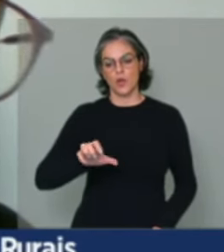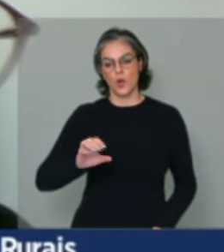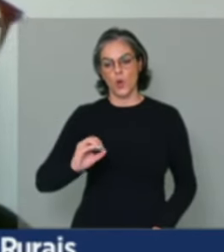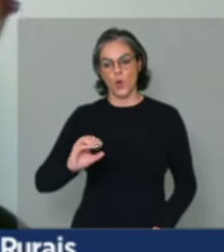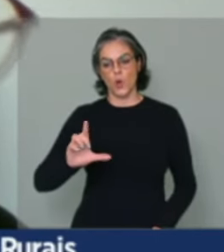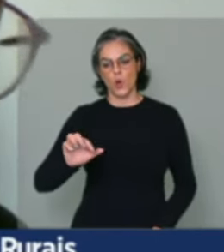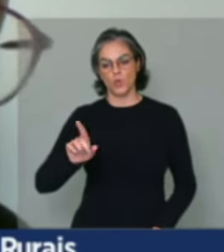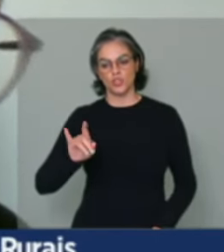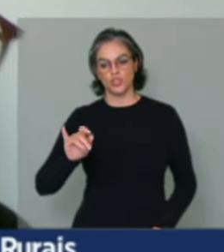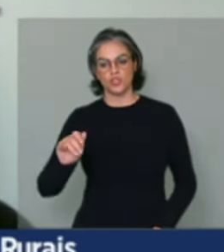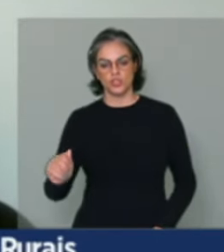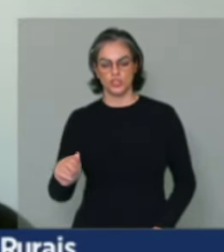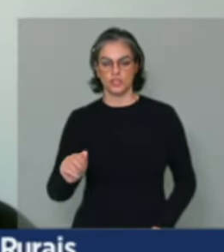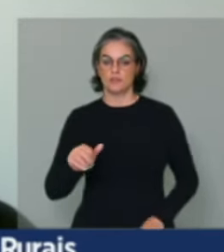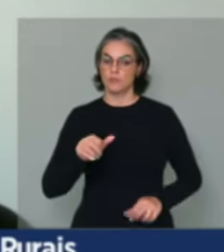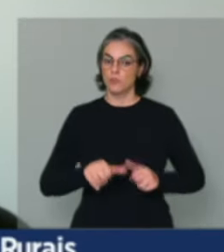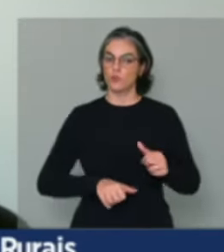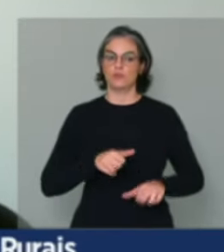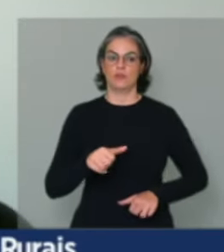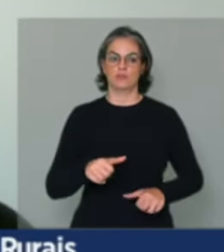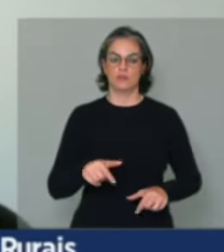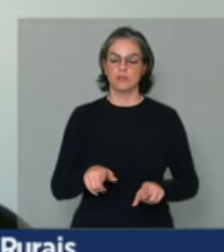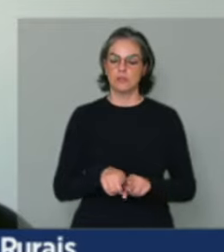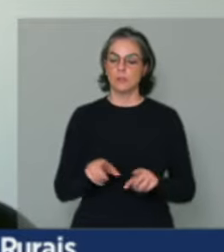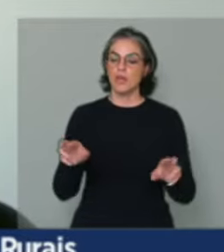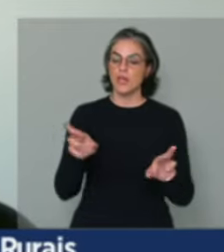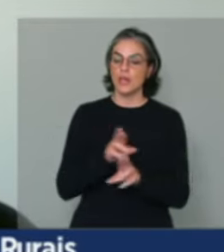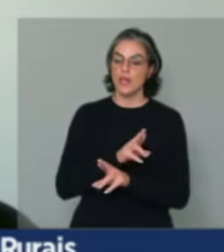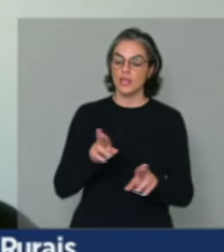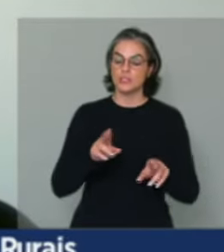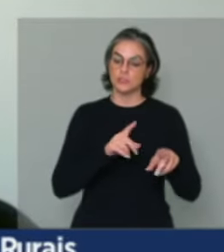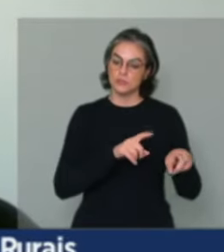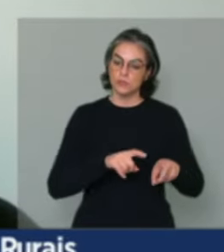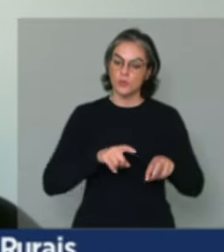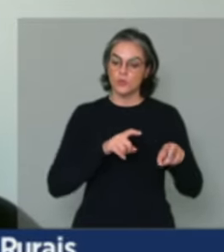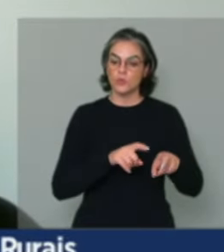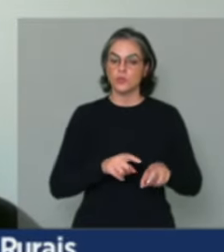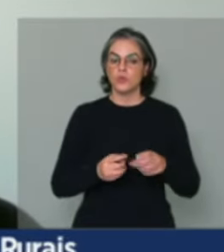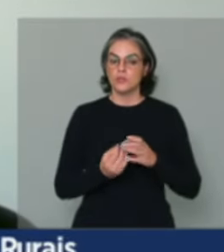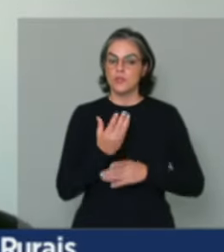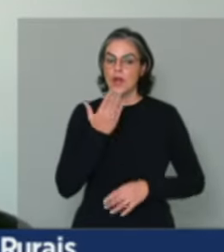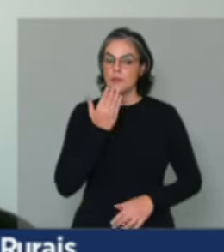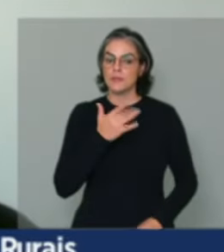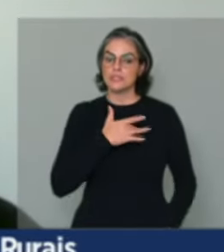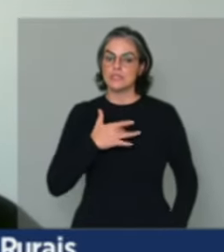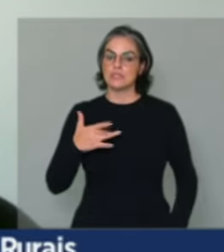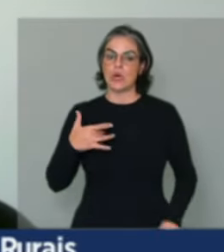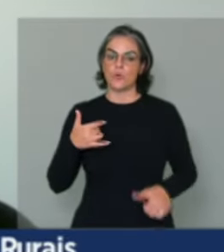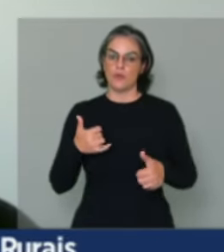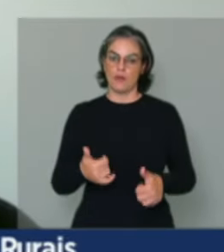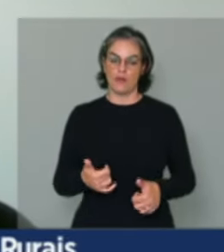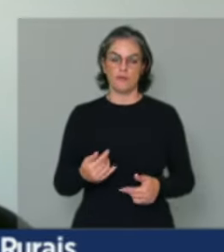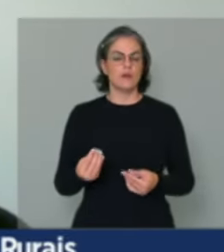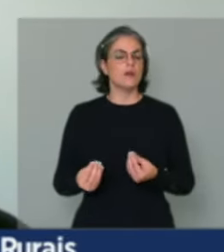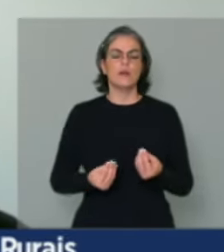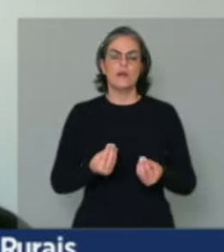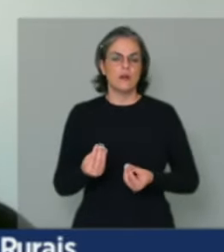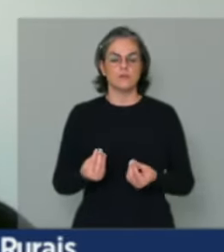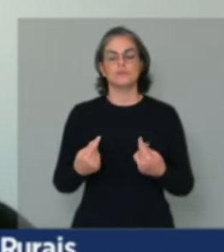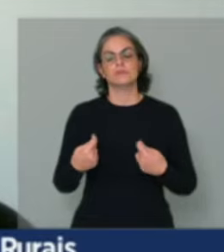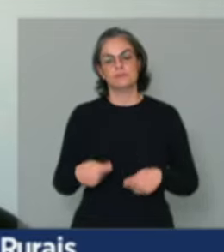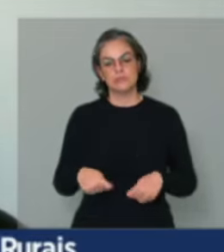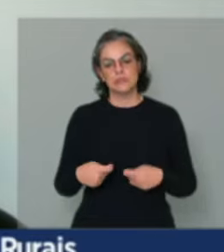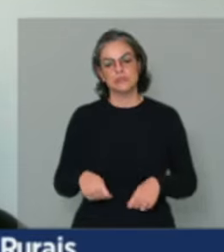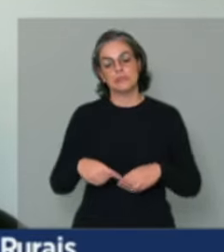aprimoramento de uma rede de agricultores e agricultoras produzindo alimentos saudáveis. E para poder produzir alimentos saudáveis, nós precisamos de ter